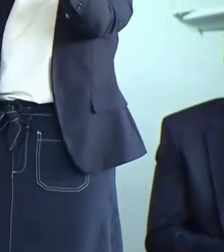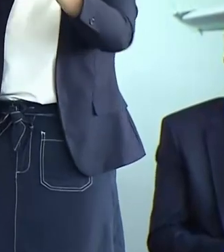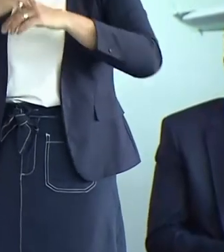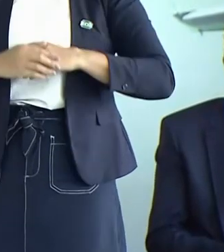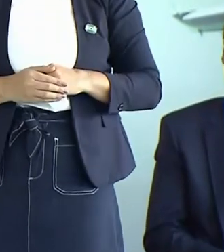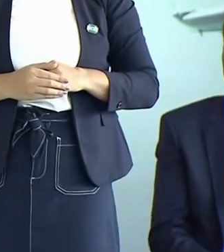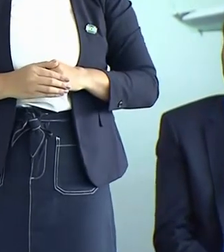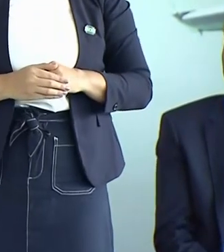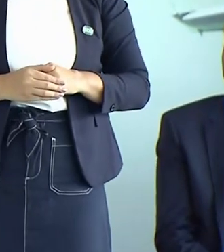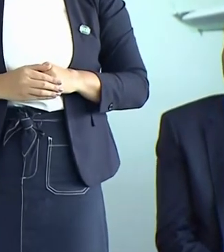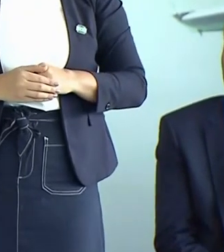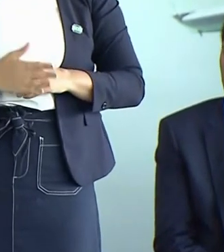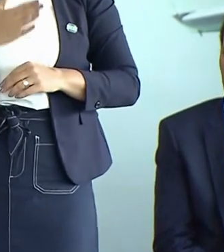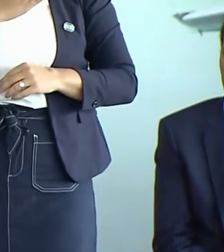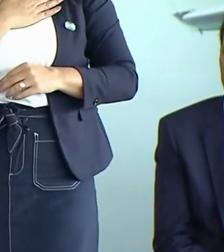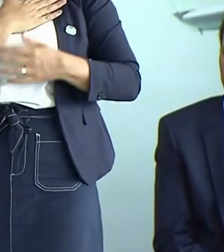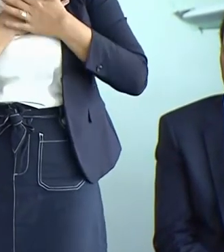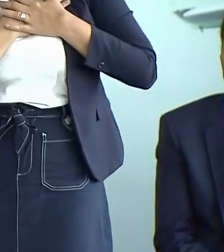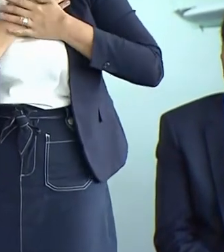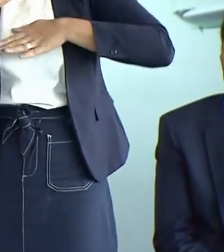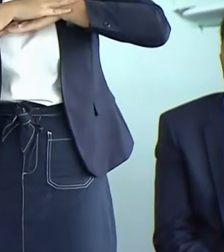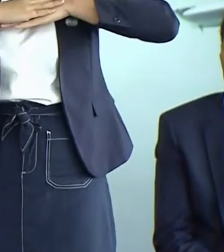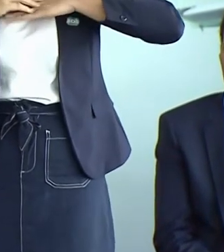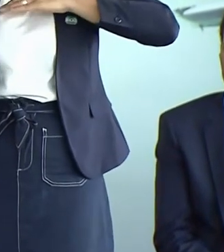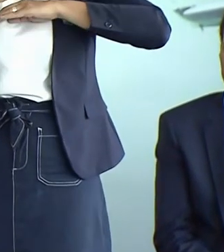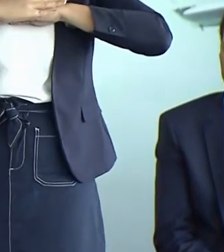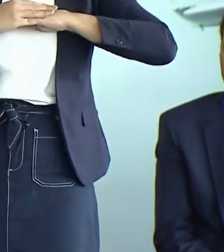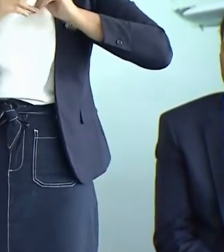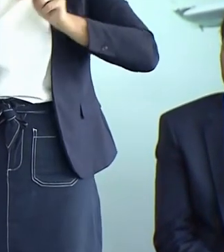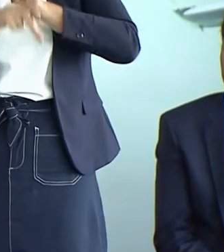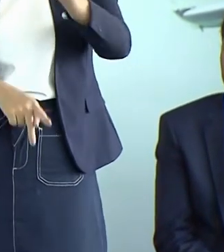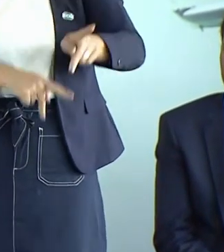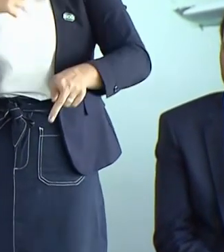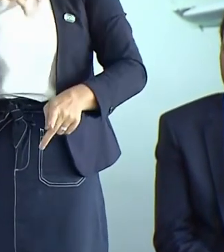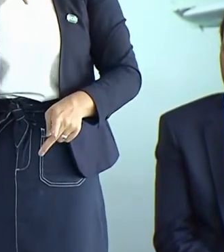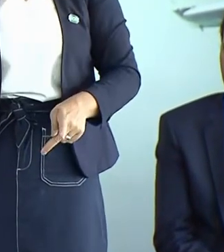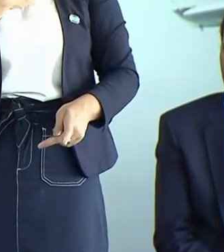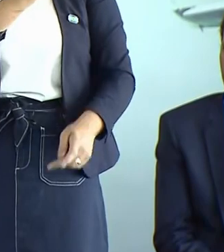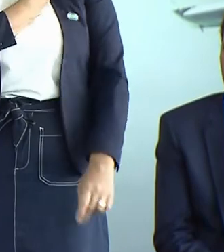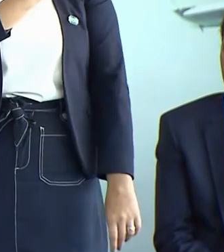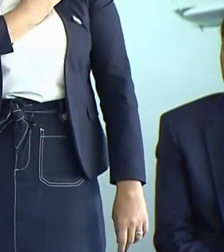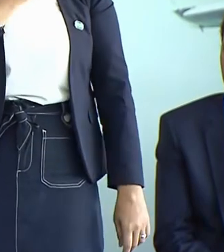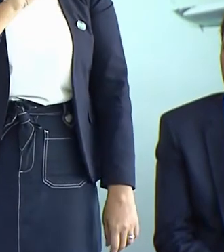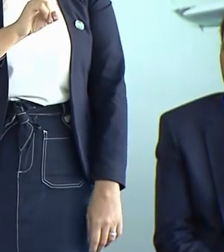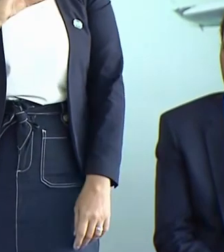Ao meu querido povo baiano, amigos de Vitória da Conquista,